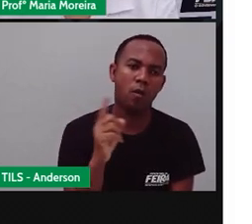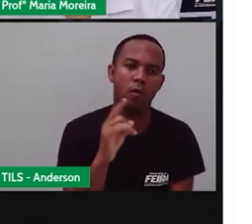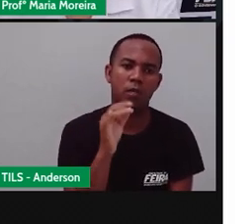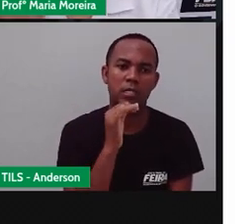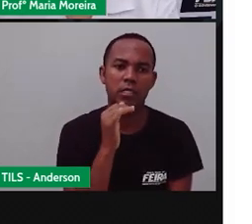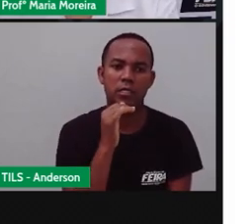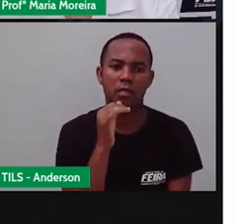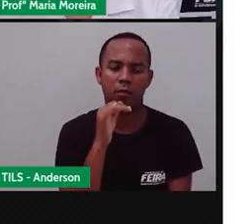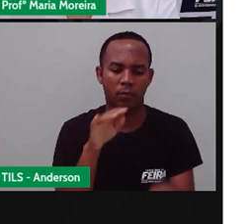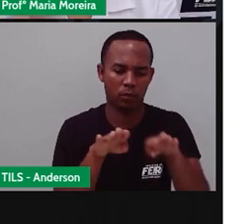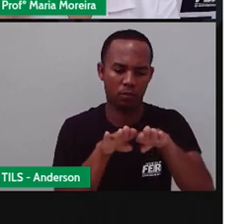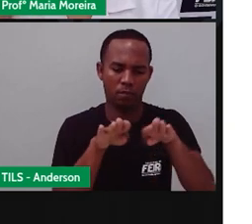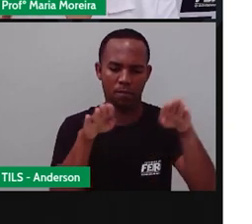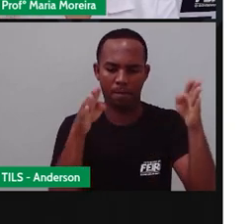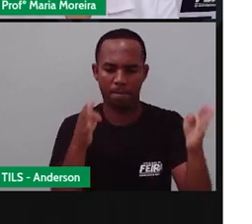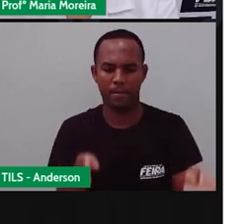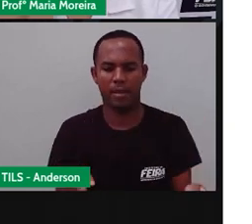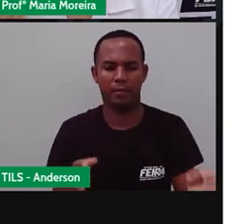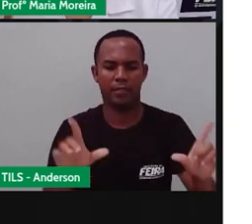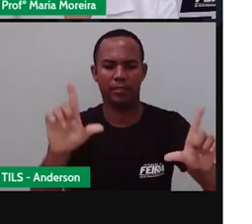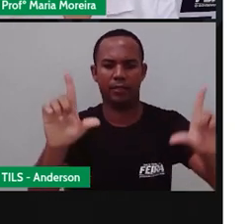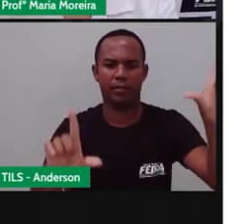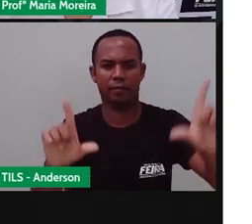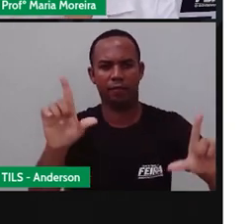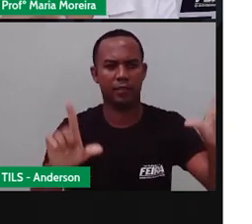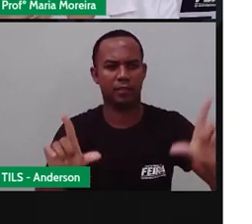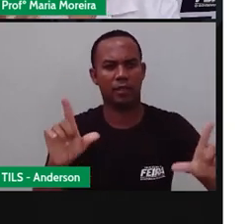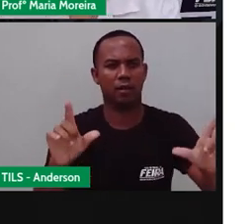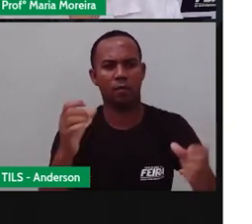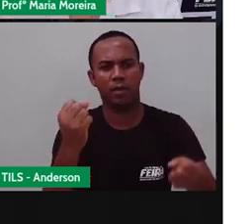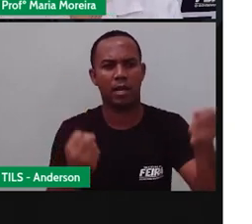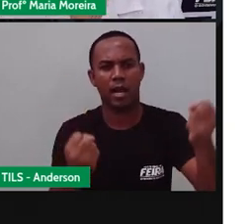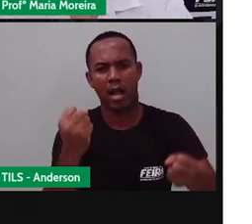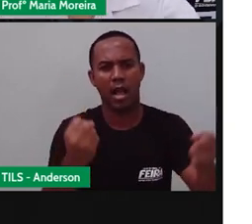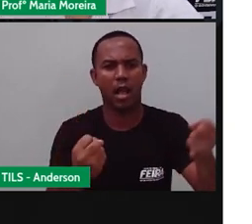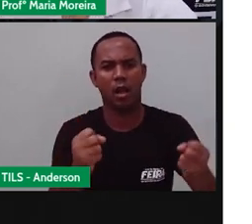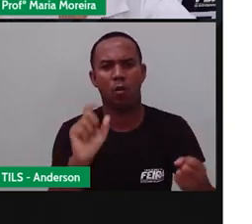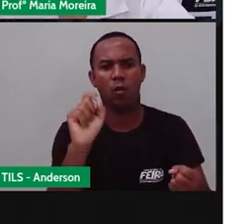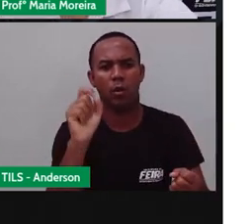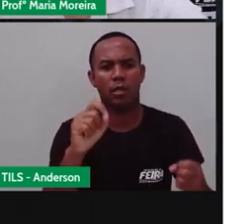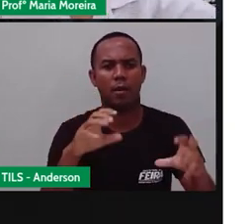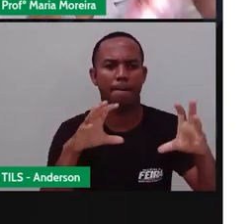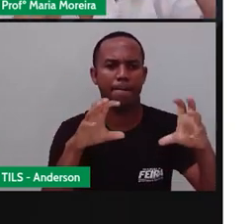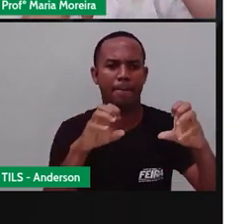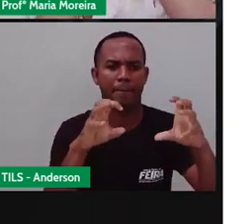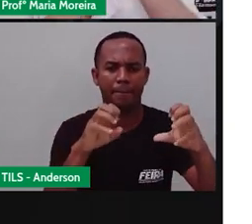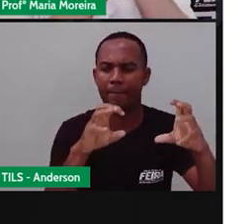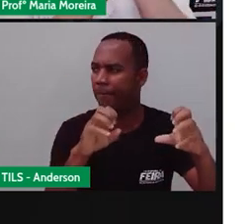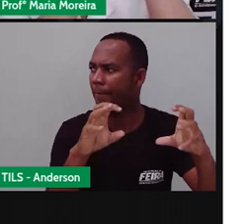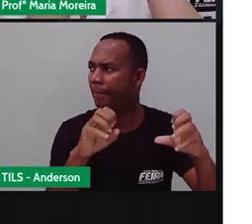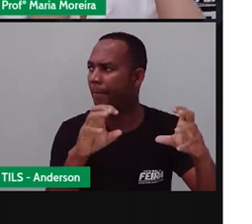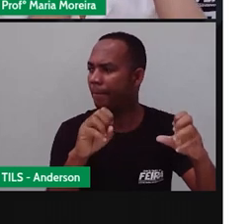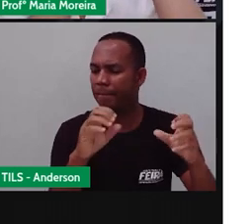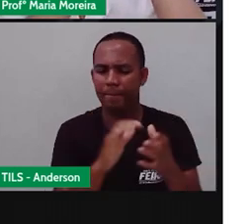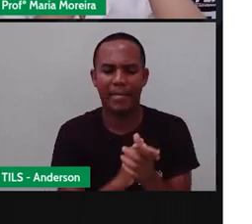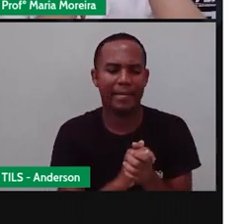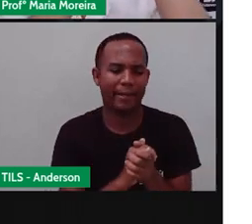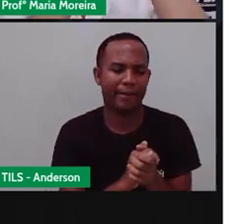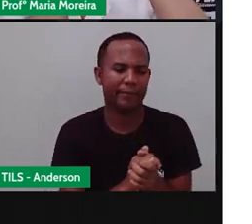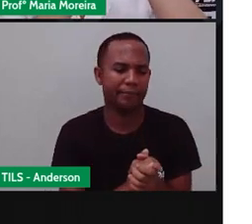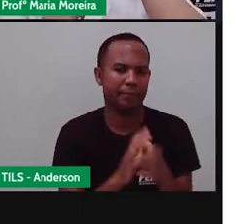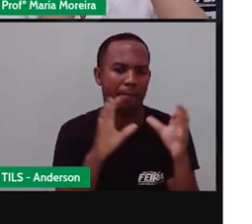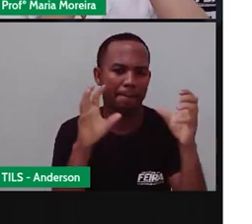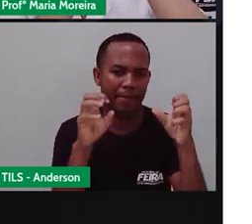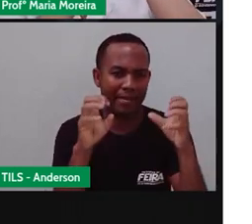mesa, televisão, carro, panela, são concretos. Porque eu também posso fazer o quê? Como isso aqui, ó.